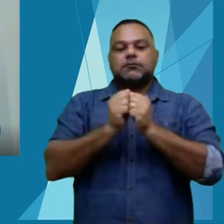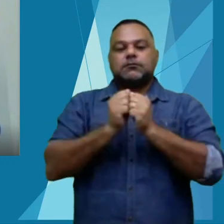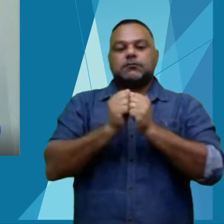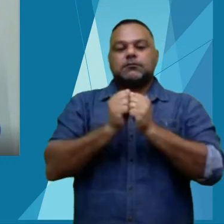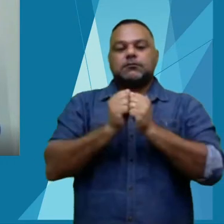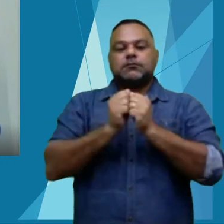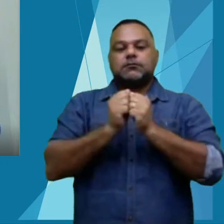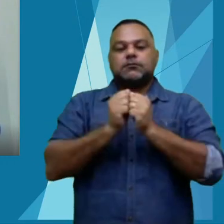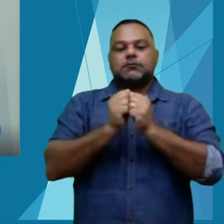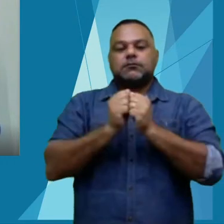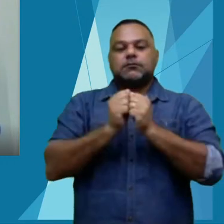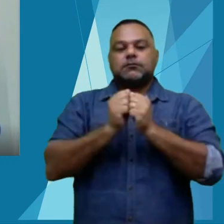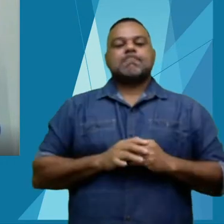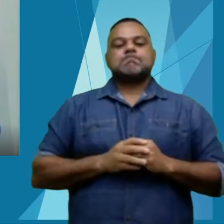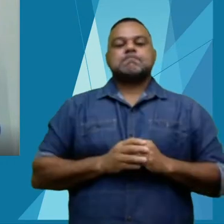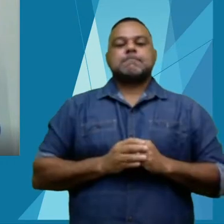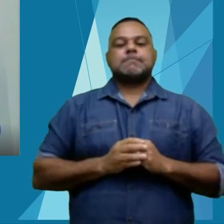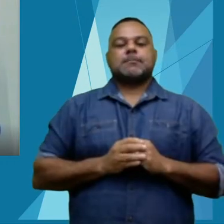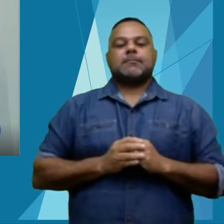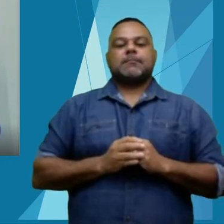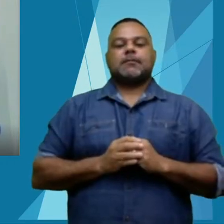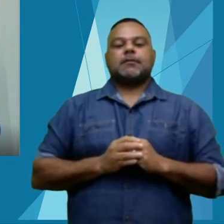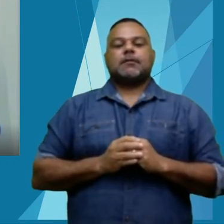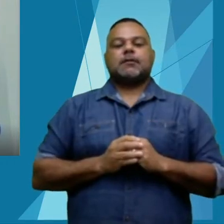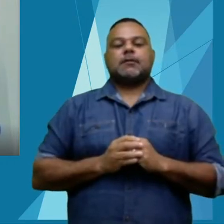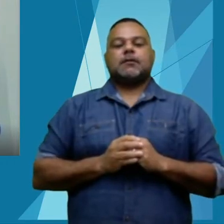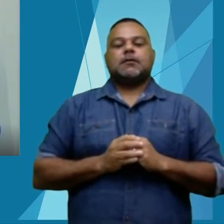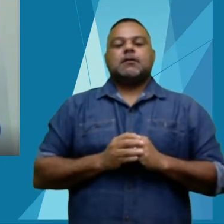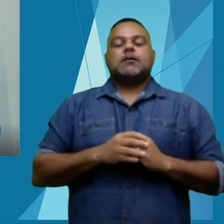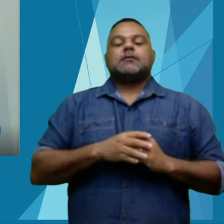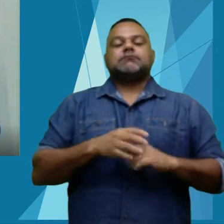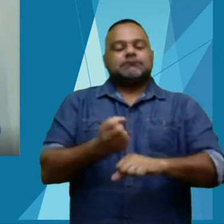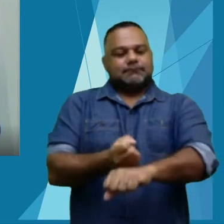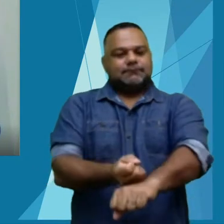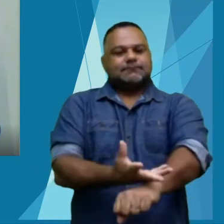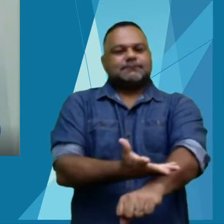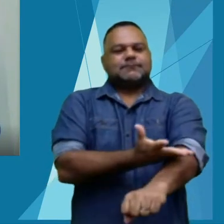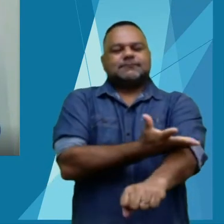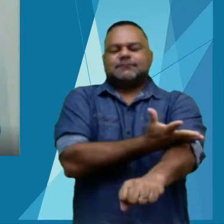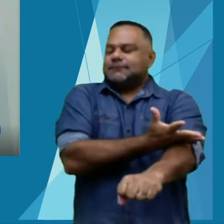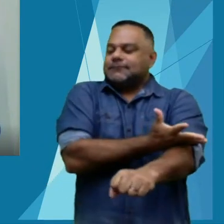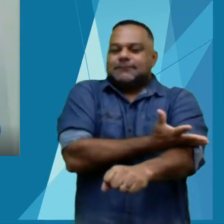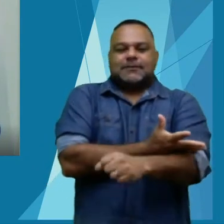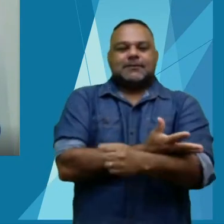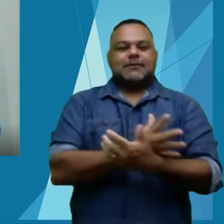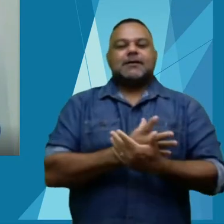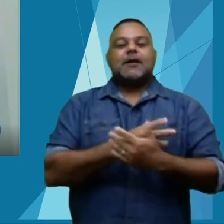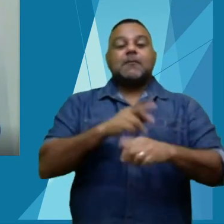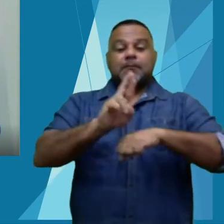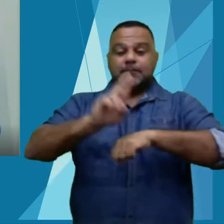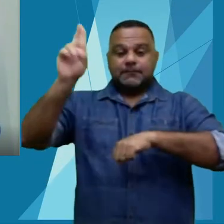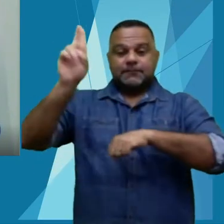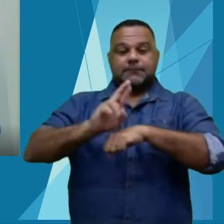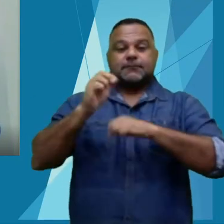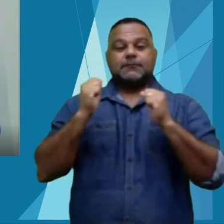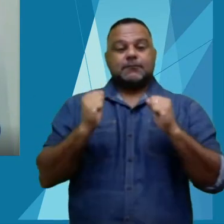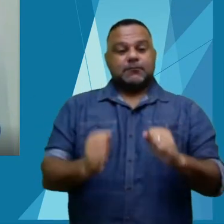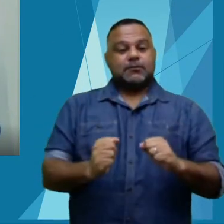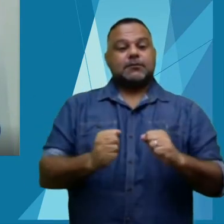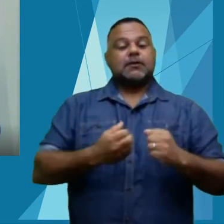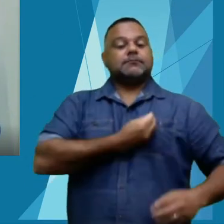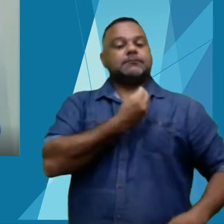através... É uma emoção muito grande para uma reitora poder ter